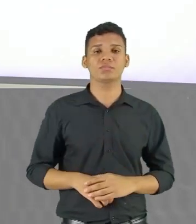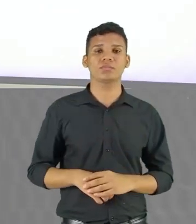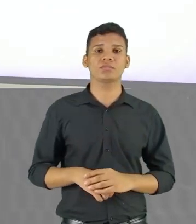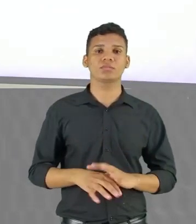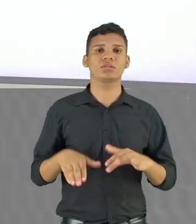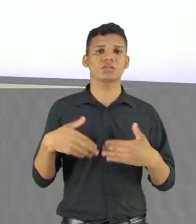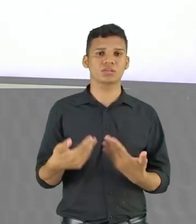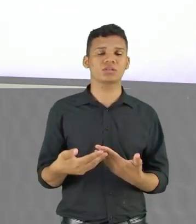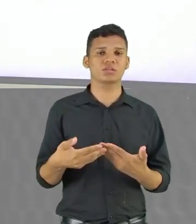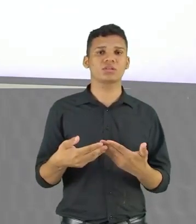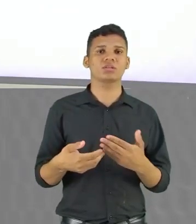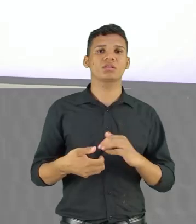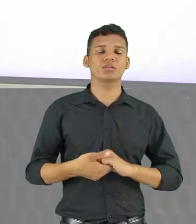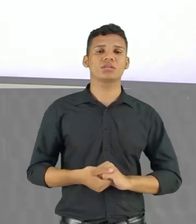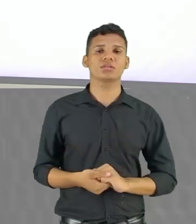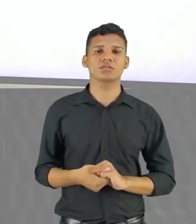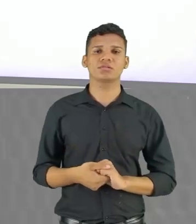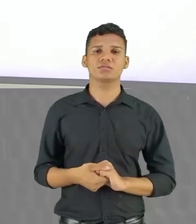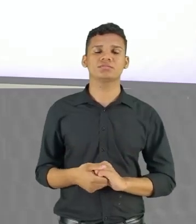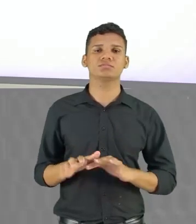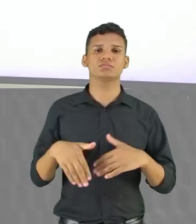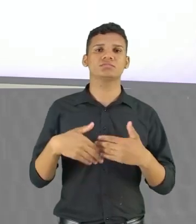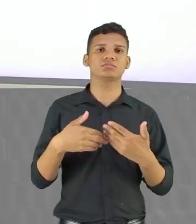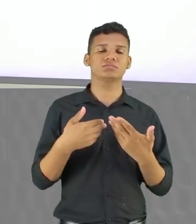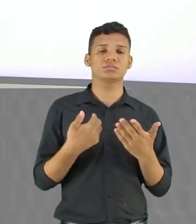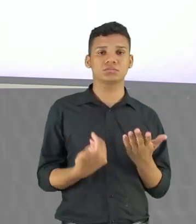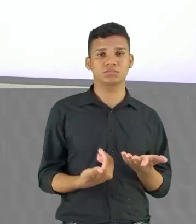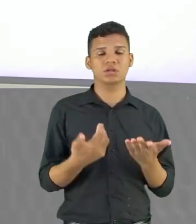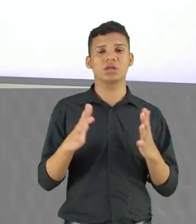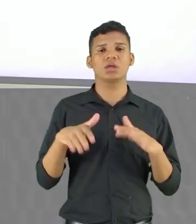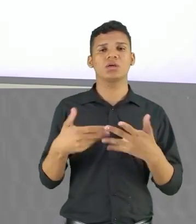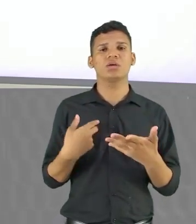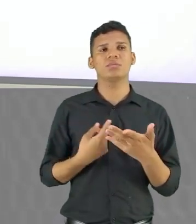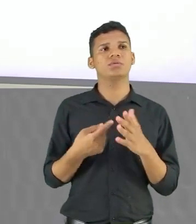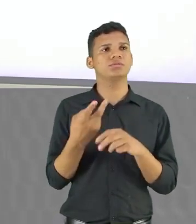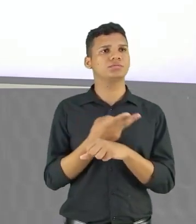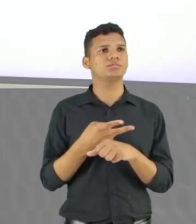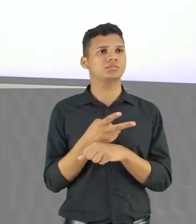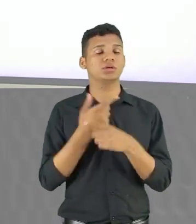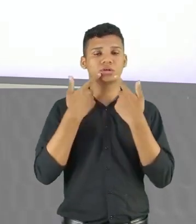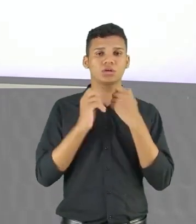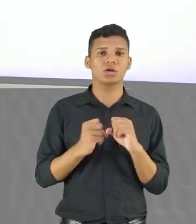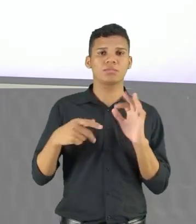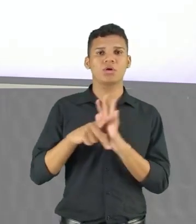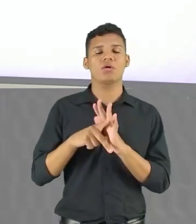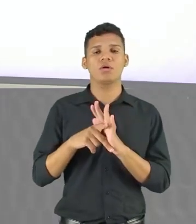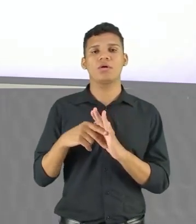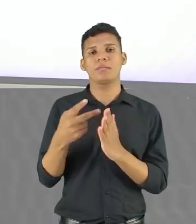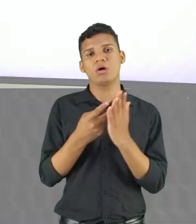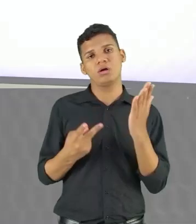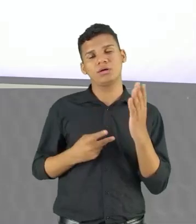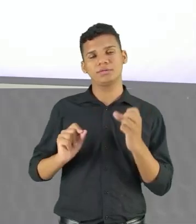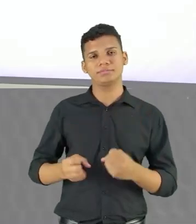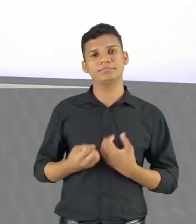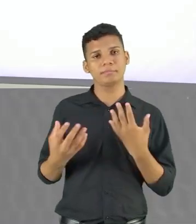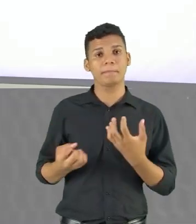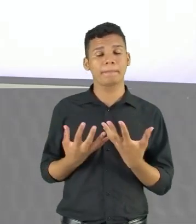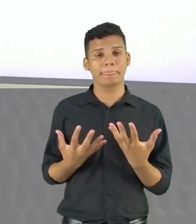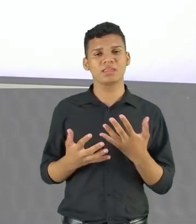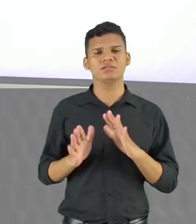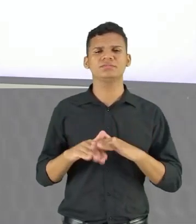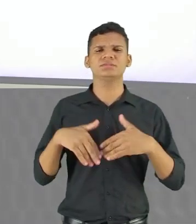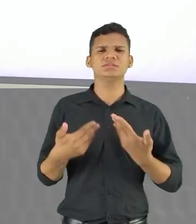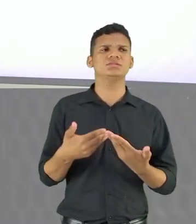A Enem 2006, explorando a função emotiva da linguagem, o poeta expressa o contraste entre marca de